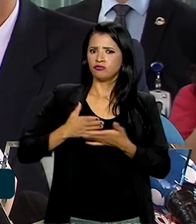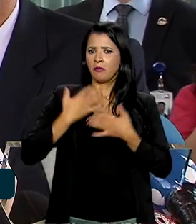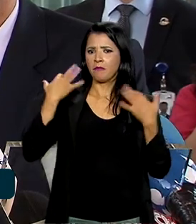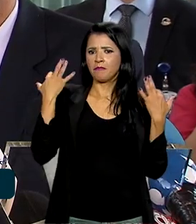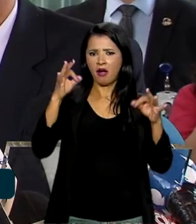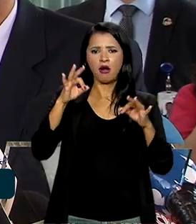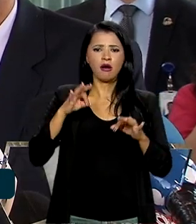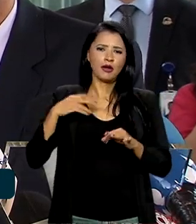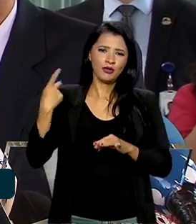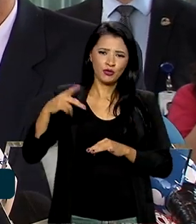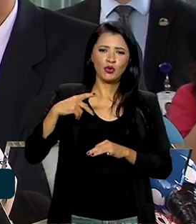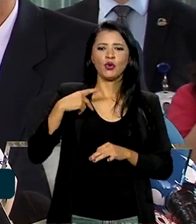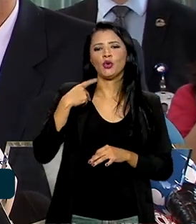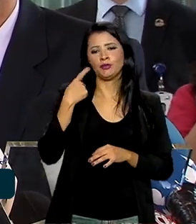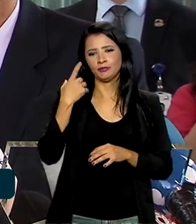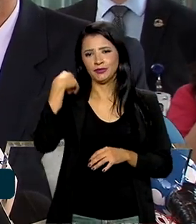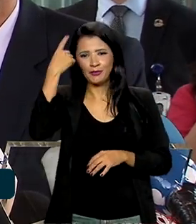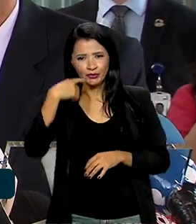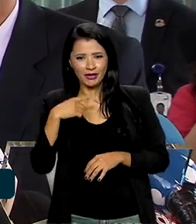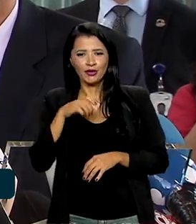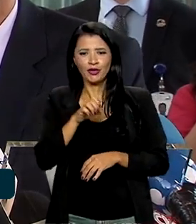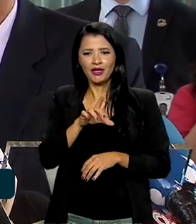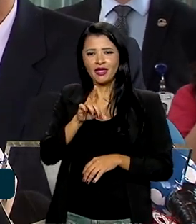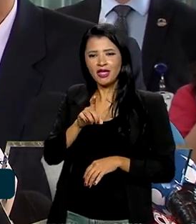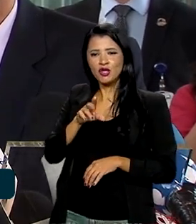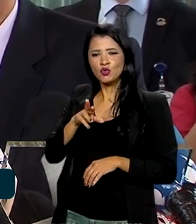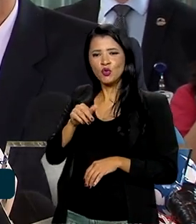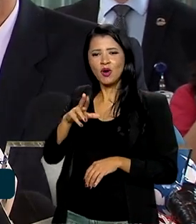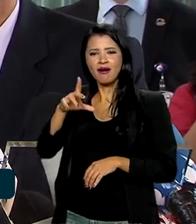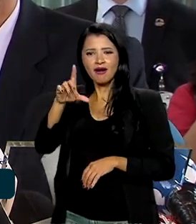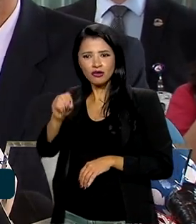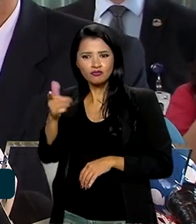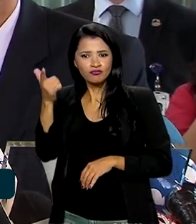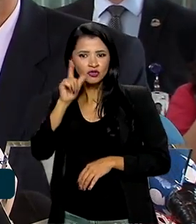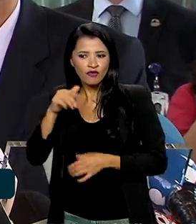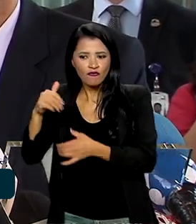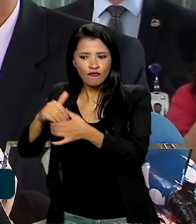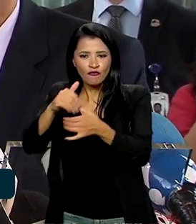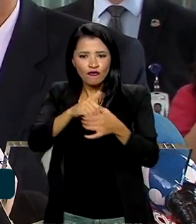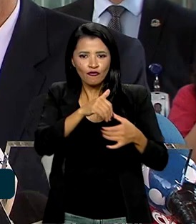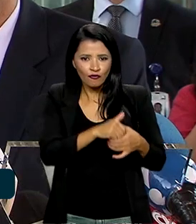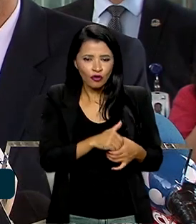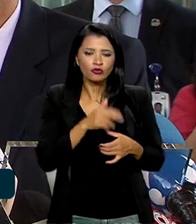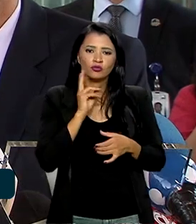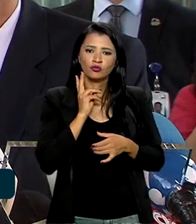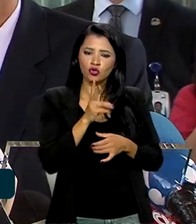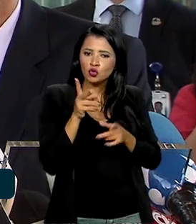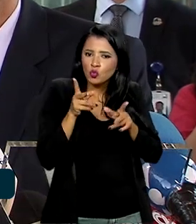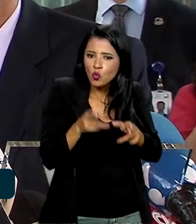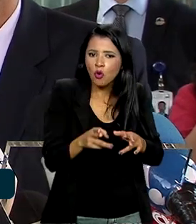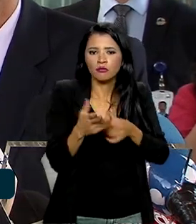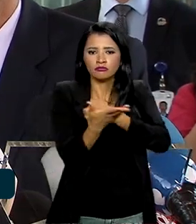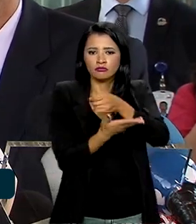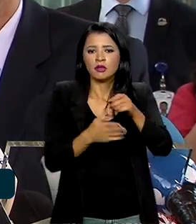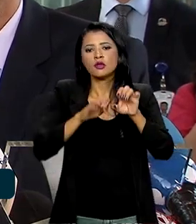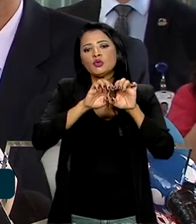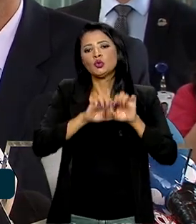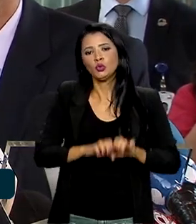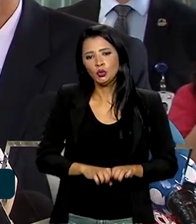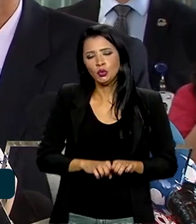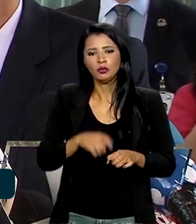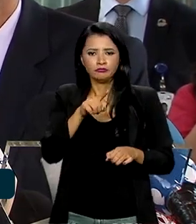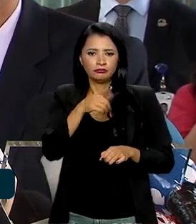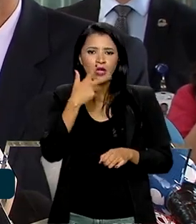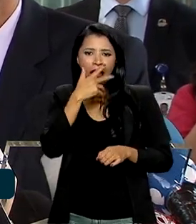do deputado Aguinaldo Ribeiro conseguir os votos que conseguiu mantendo a espinha dorsal. Limar é porque você vai dar um